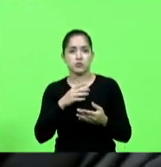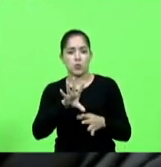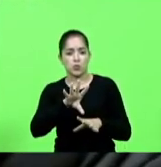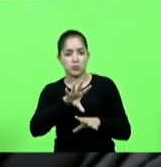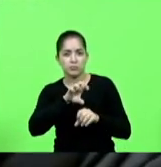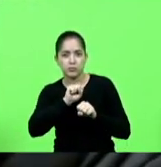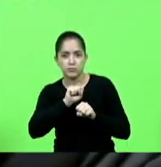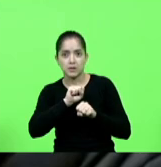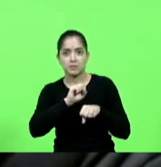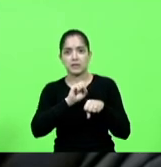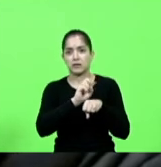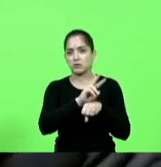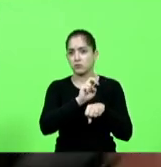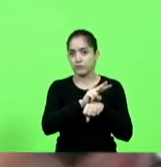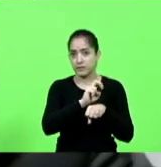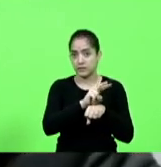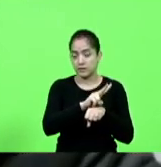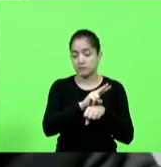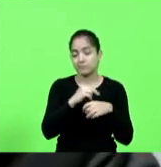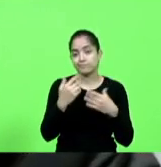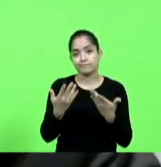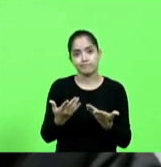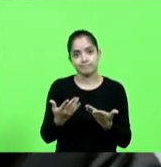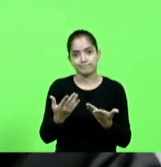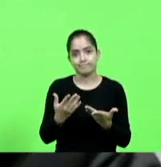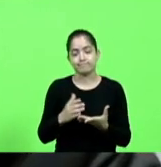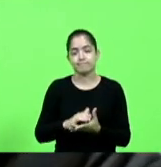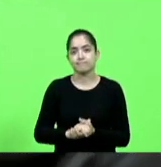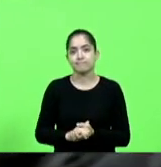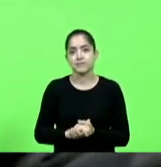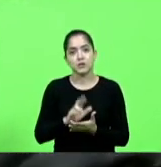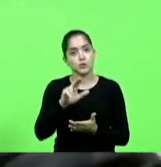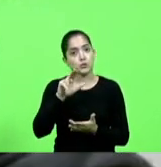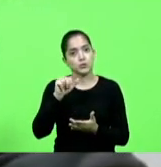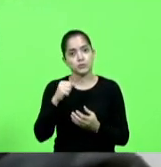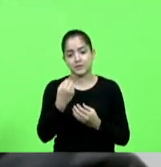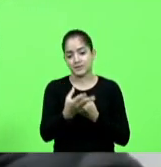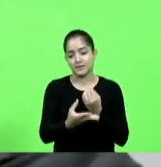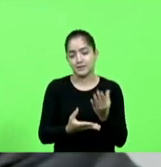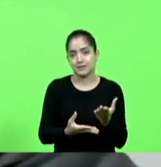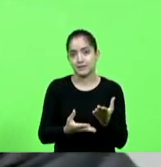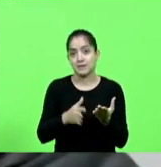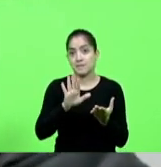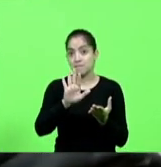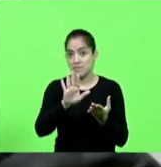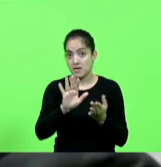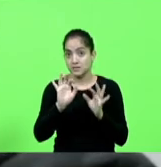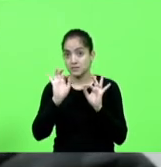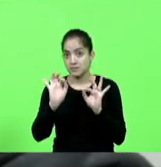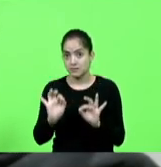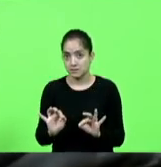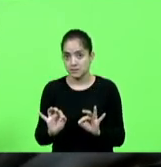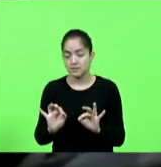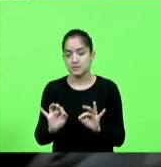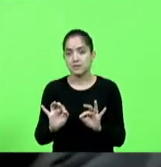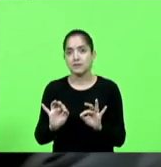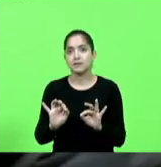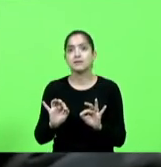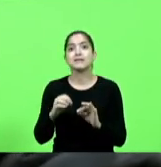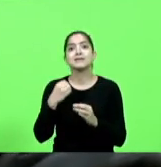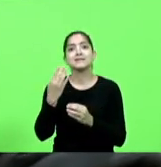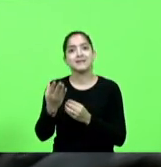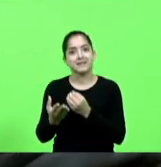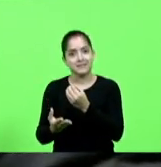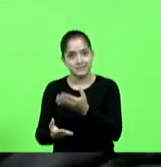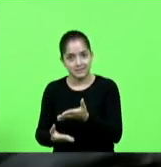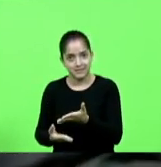com toda a segurança mas com certeza daria o alimento